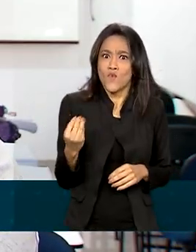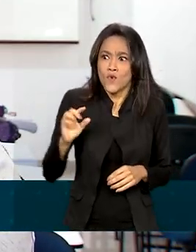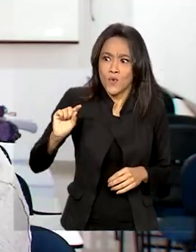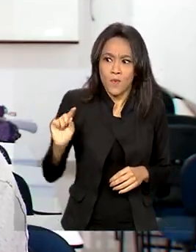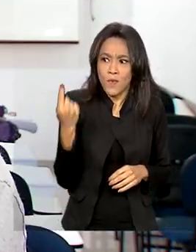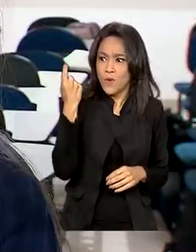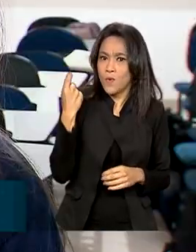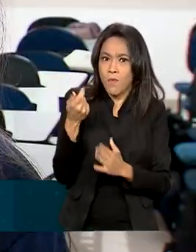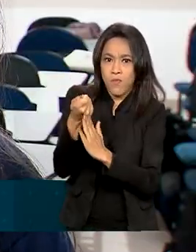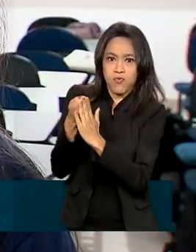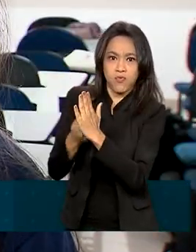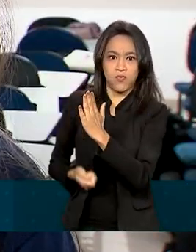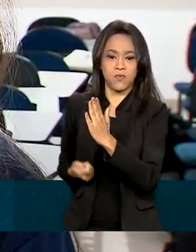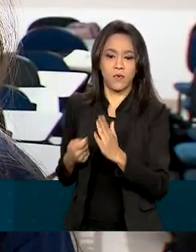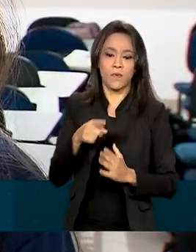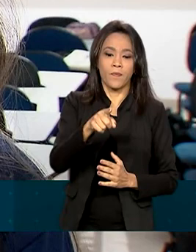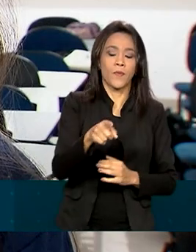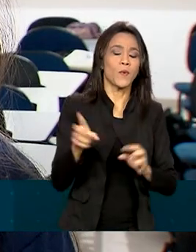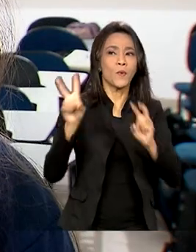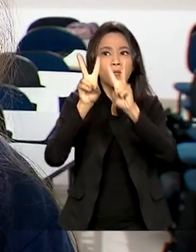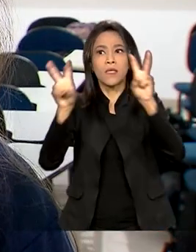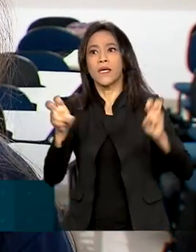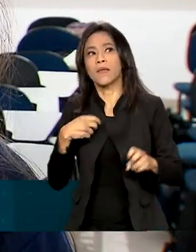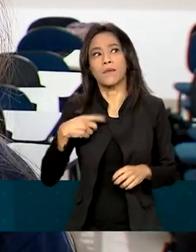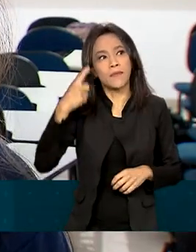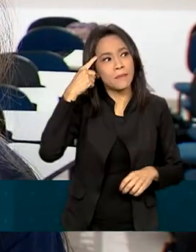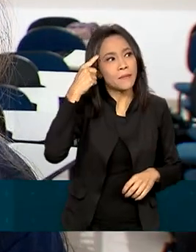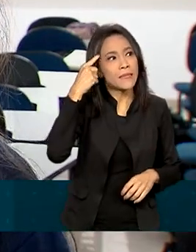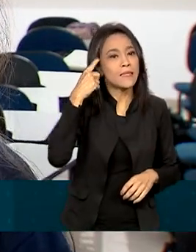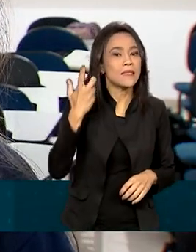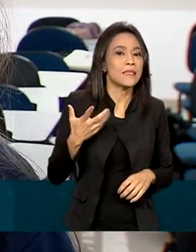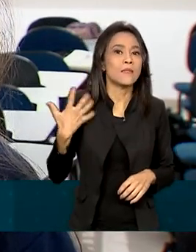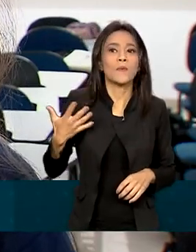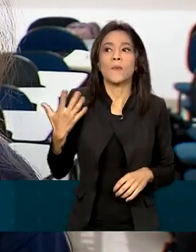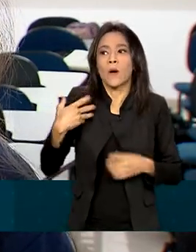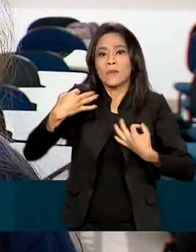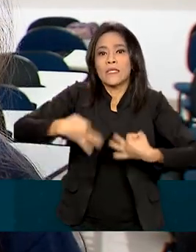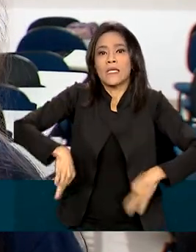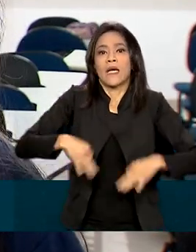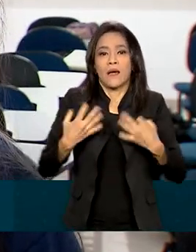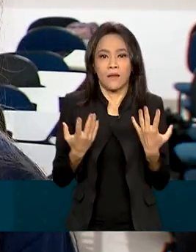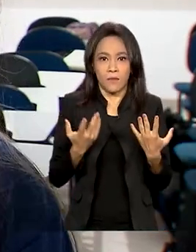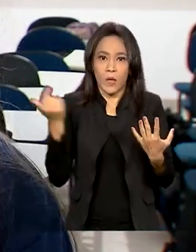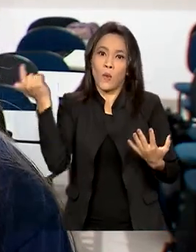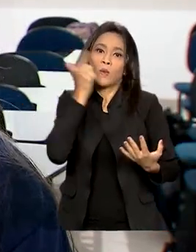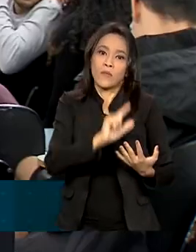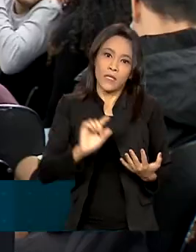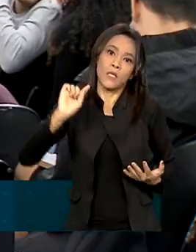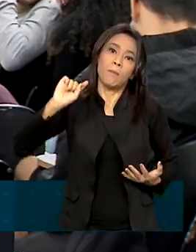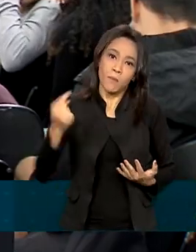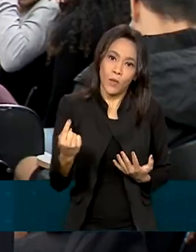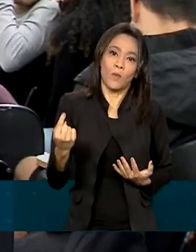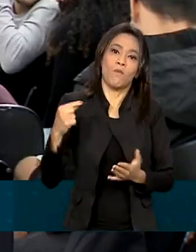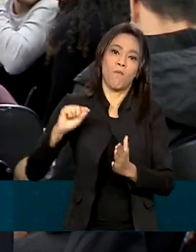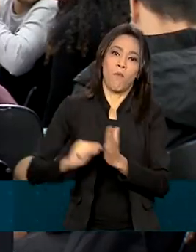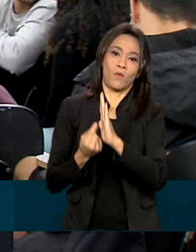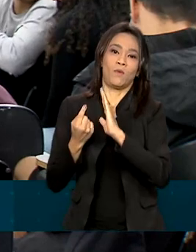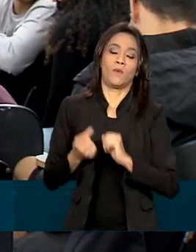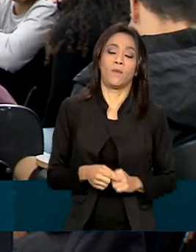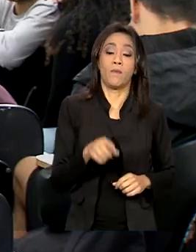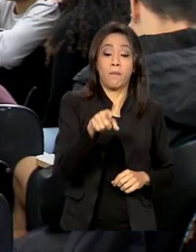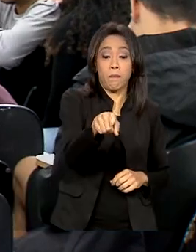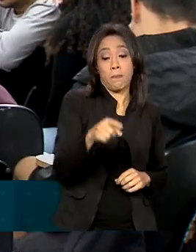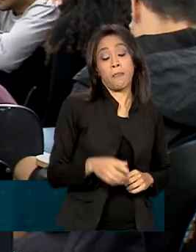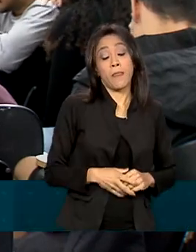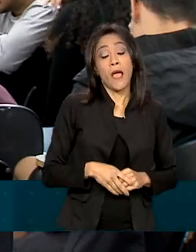peso em muitas faculdades. O tema pega um pouco para você saber qual repertório certo utilizar para conseguir chegar nos mil. A prova de redação vai